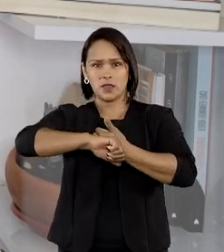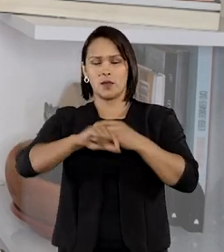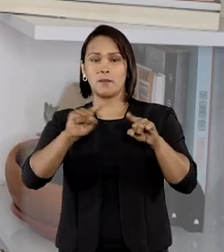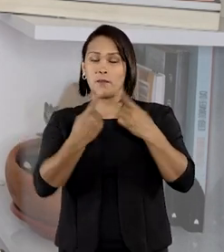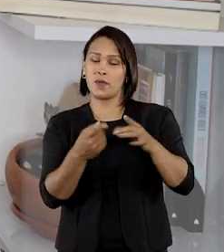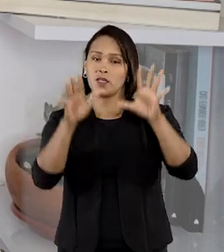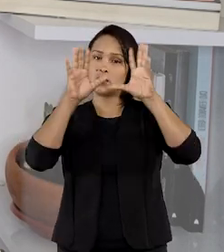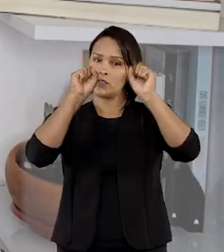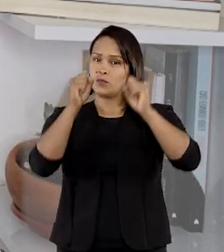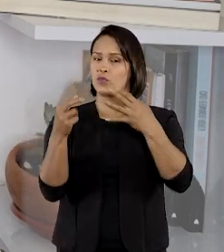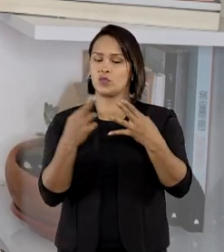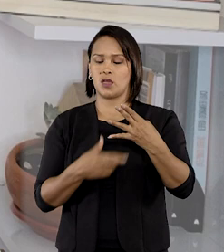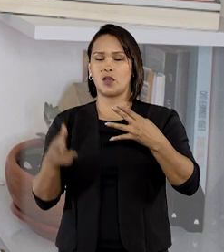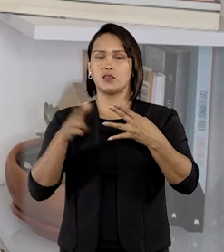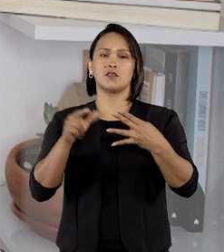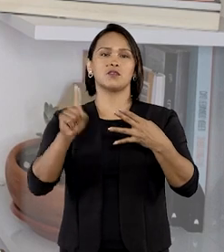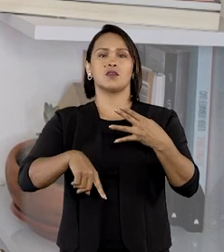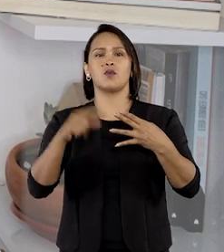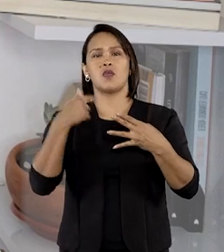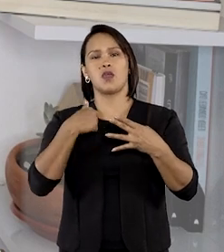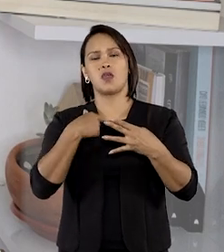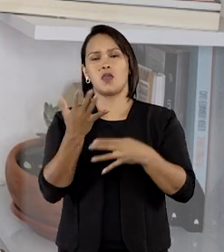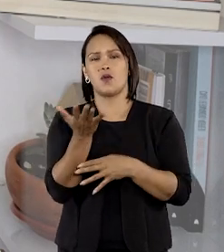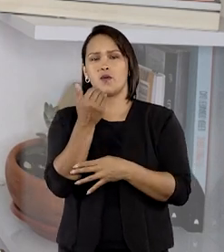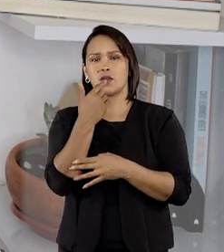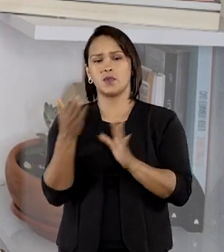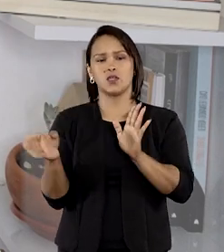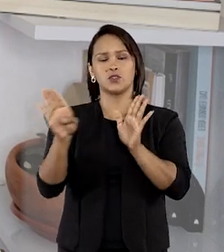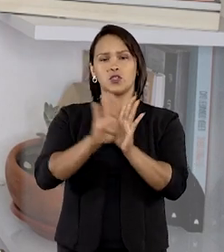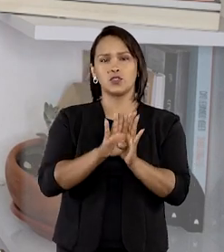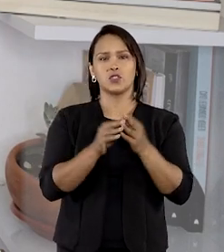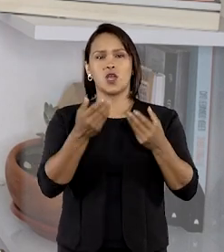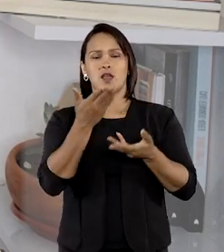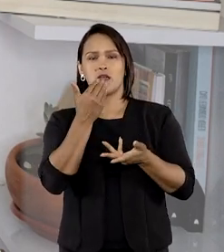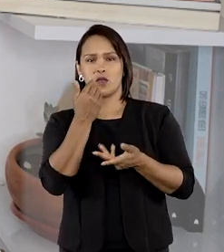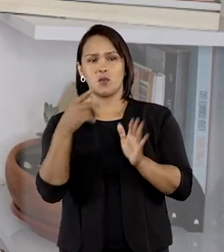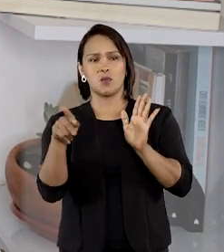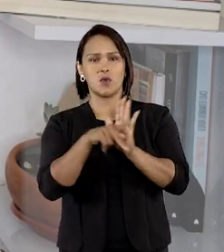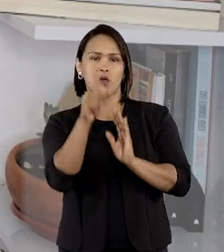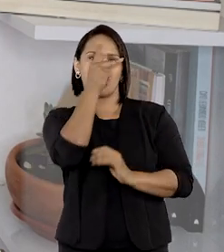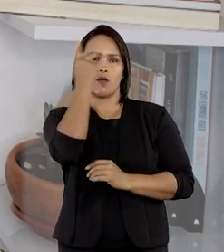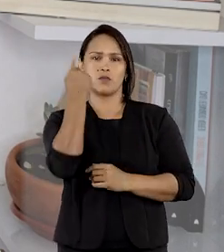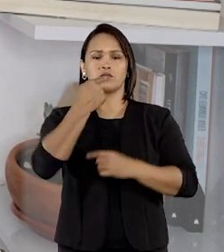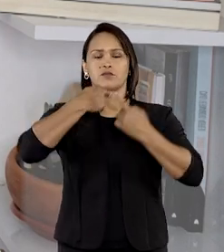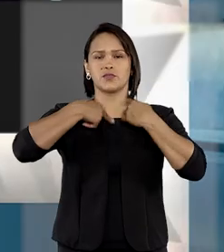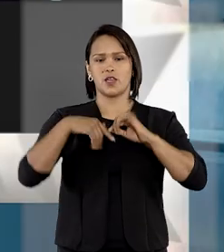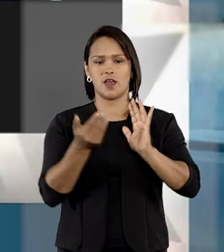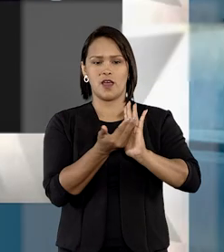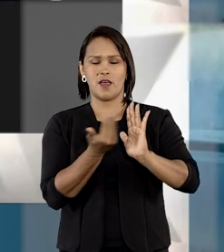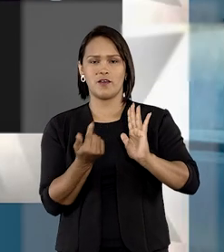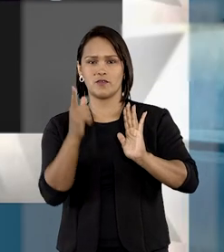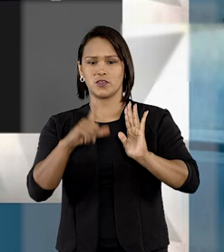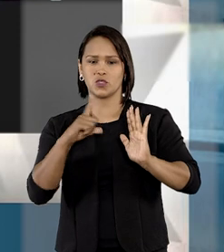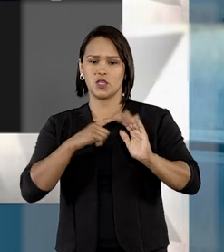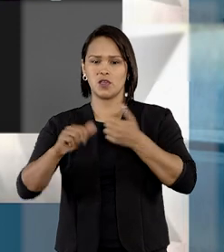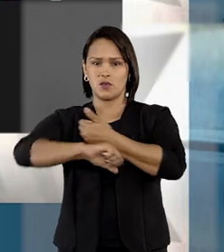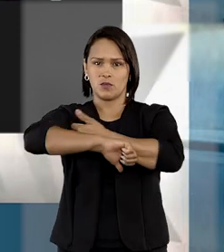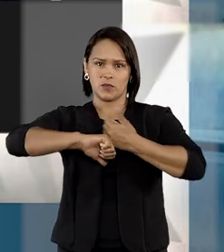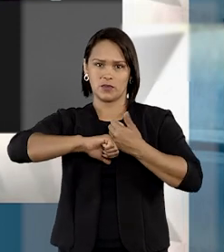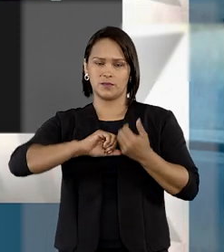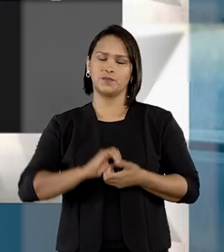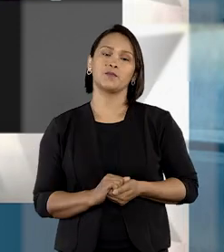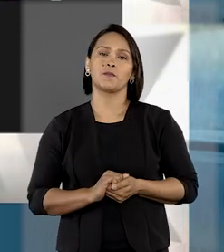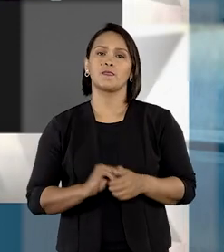considerando que o alimento não chegou a ser ingerido pelo consumidor, afastou a existência dos danos morais. Relatora do Recurso